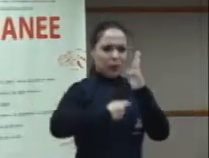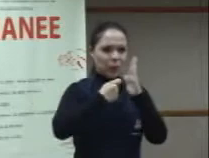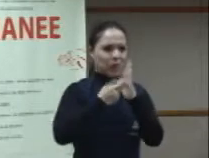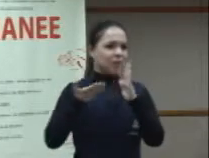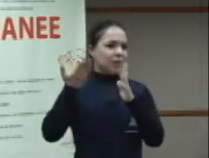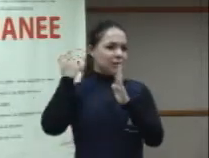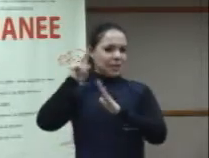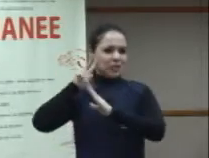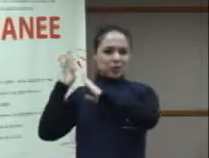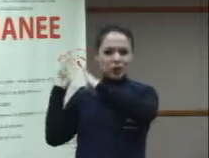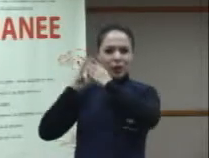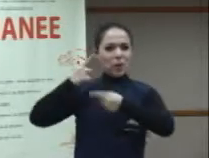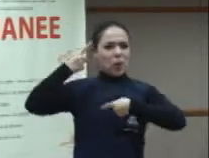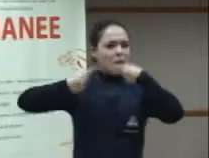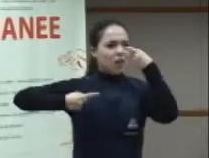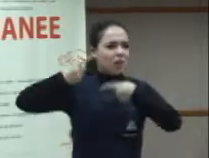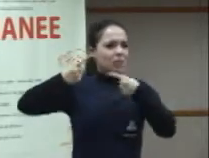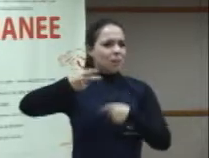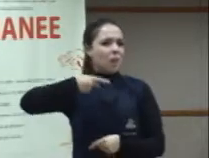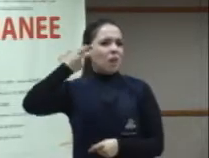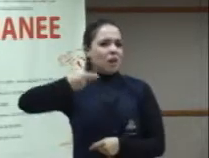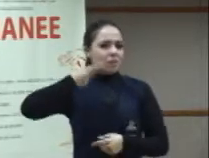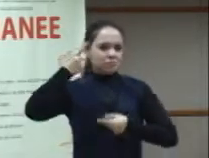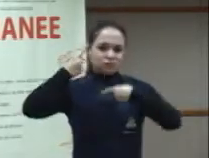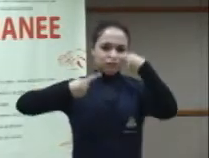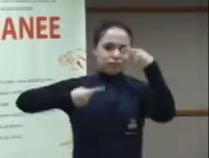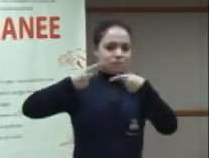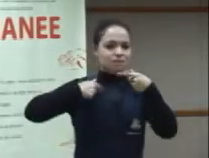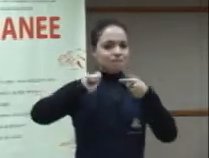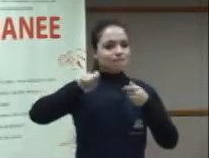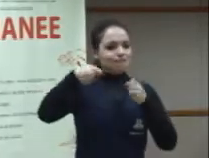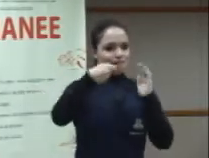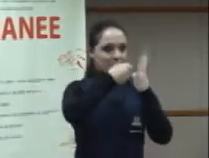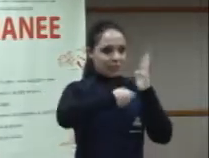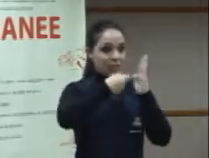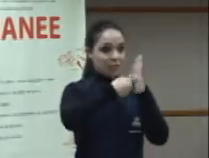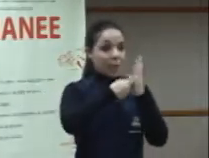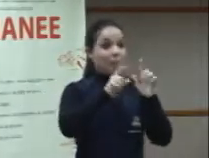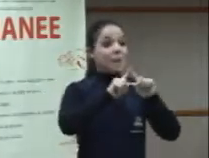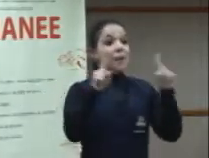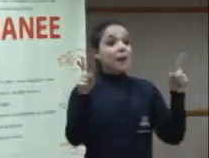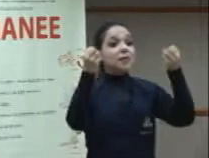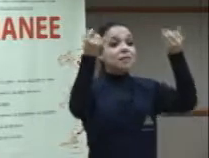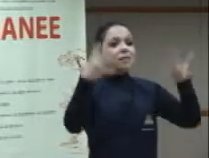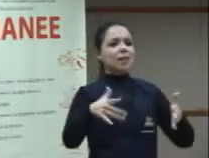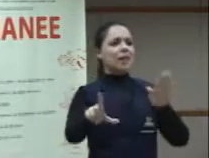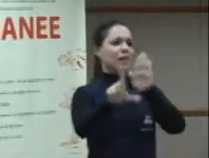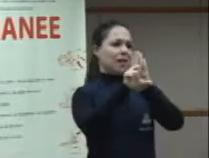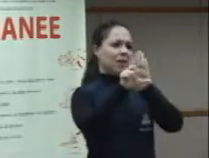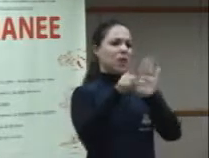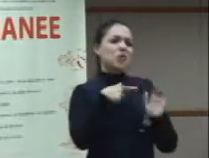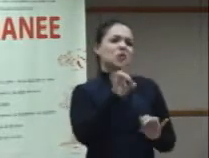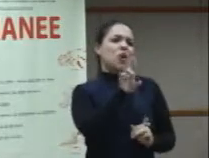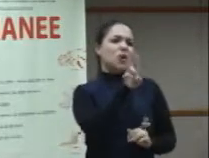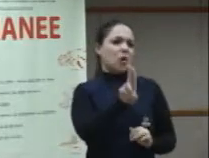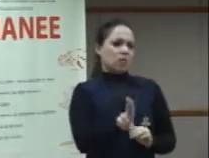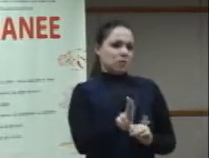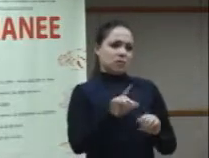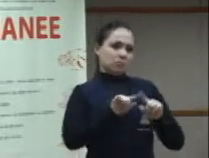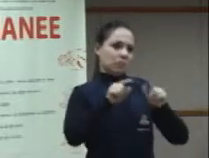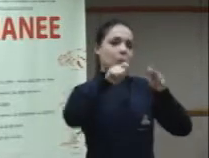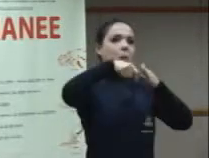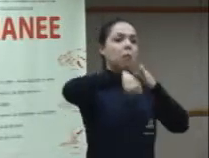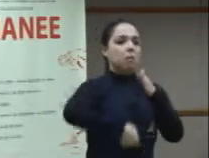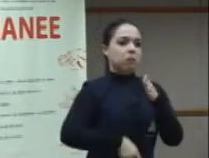surdos, nós vemos primeiro, não vou citar porque não cabe isso, novas leis e normas favoráveis